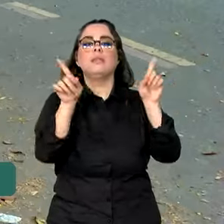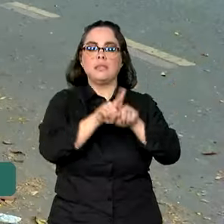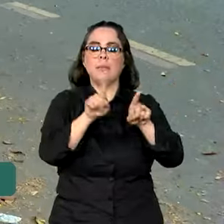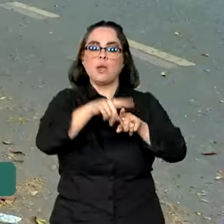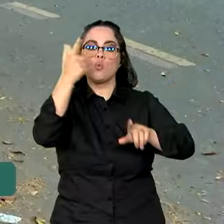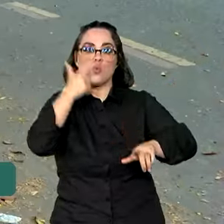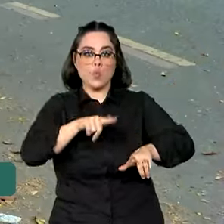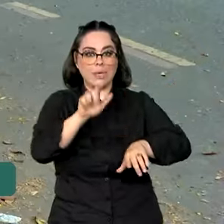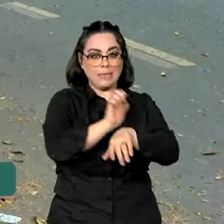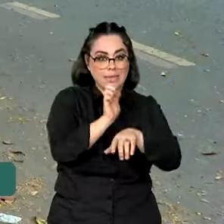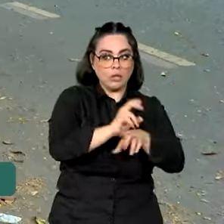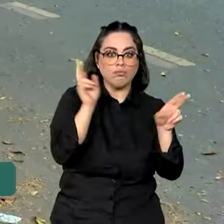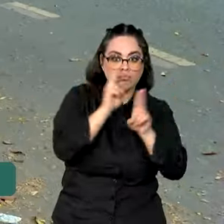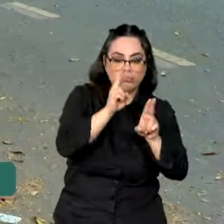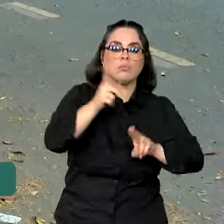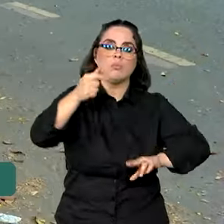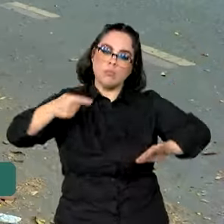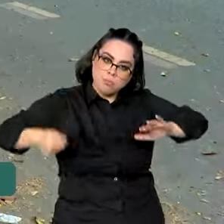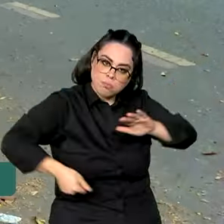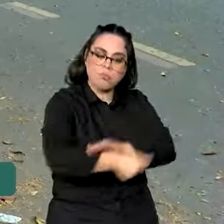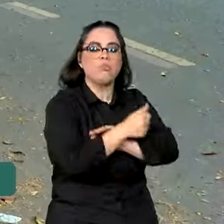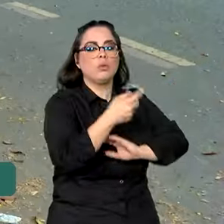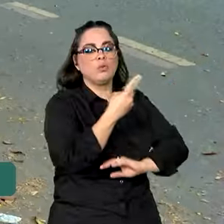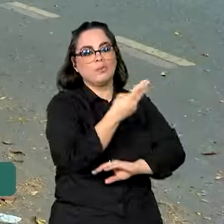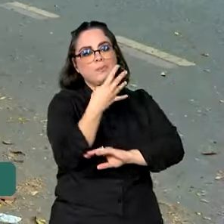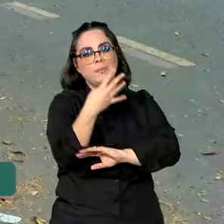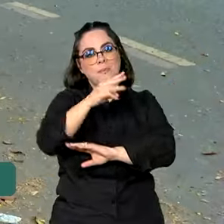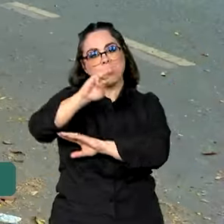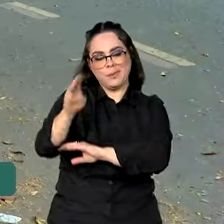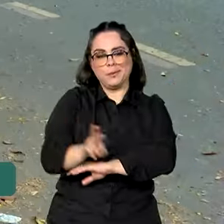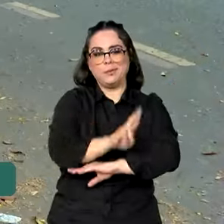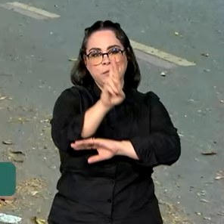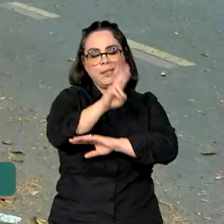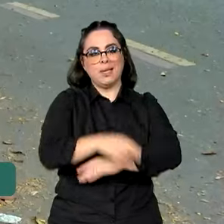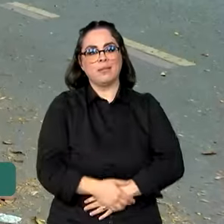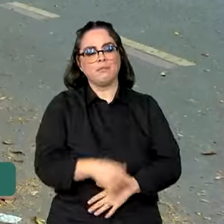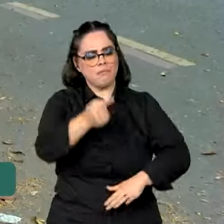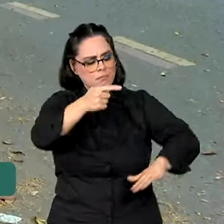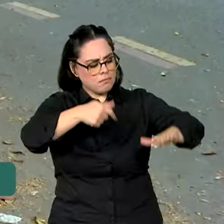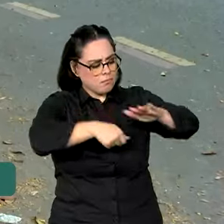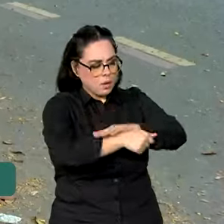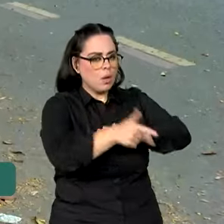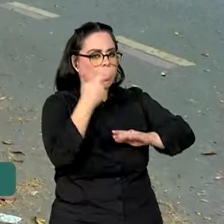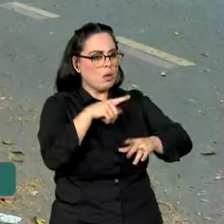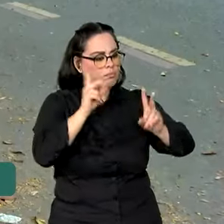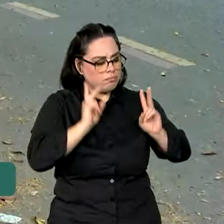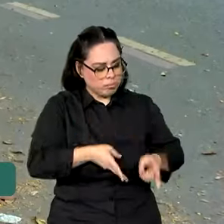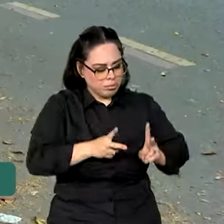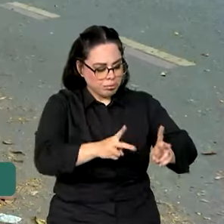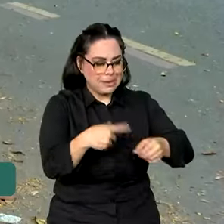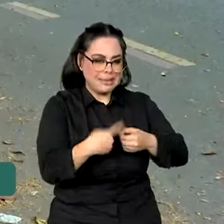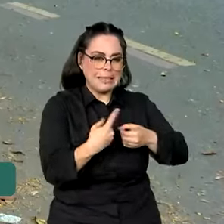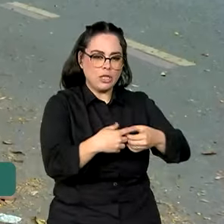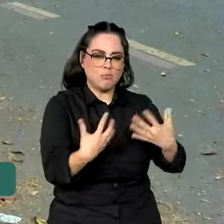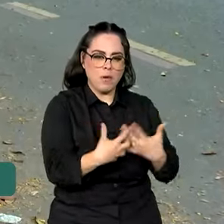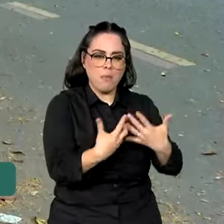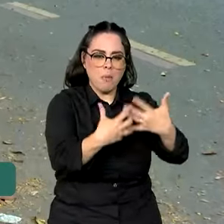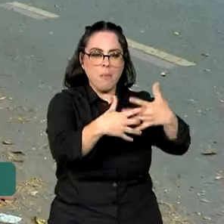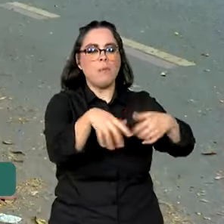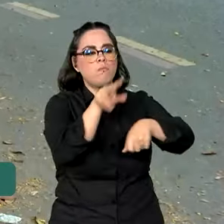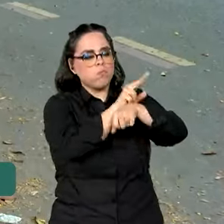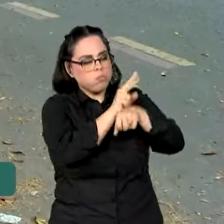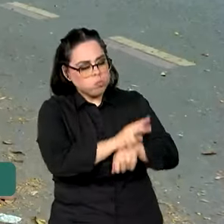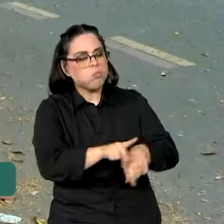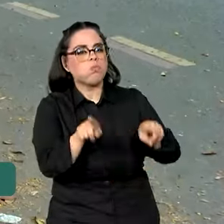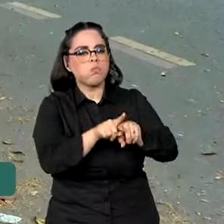financeiro de cerca de 244 milhões de reais. Os investimentos para manter as cidades abastecidas com inseticidas